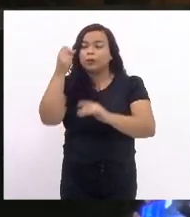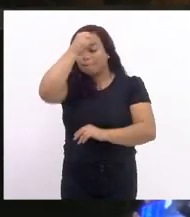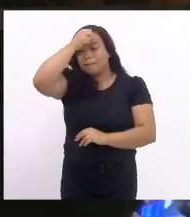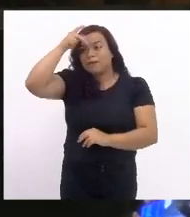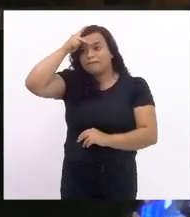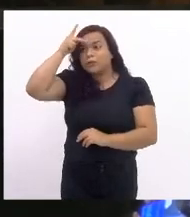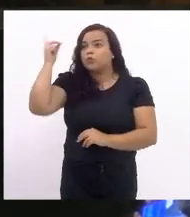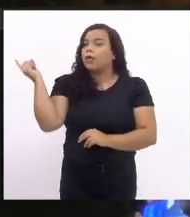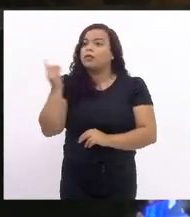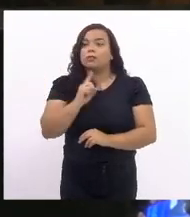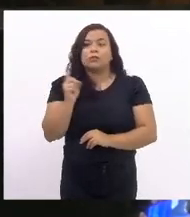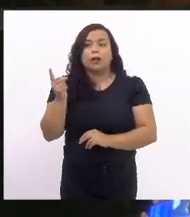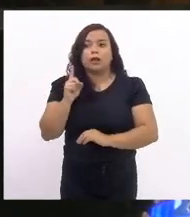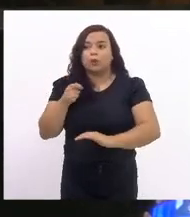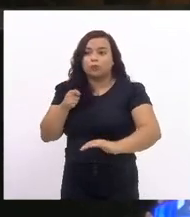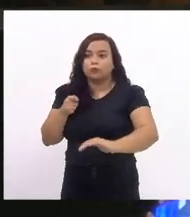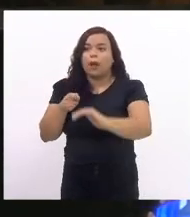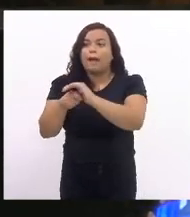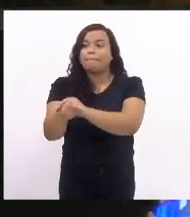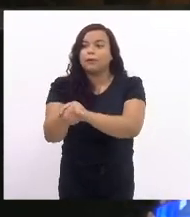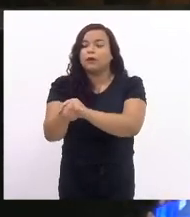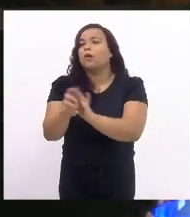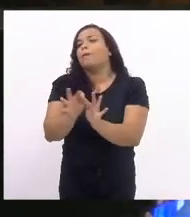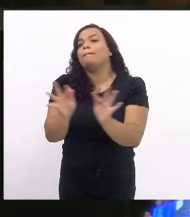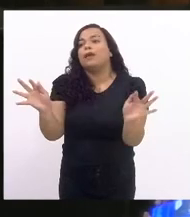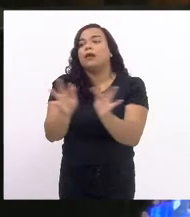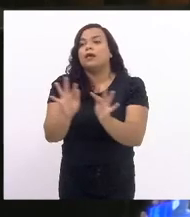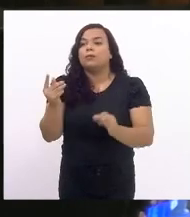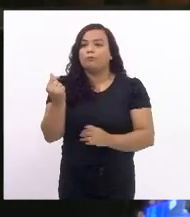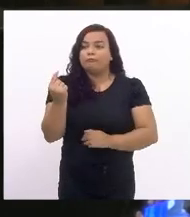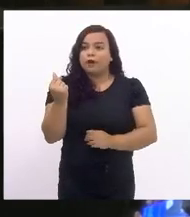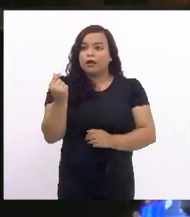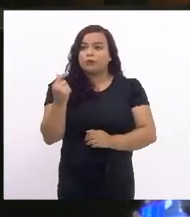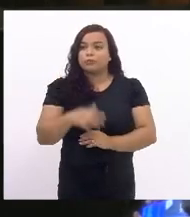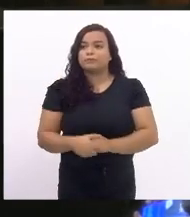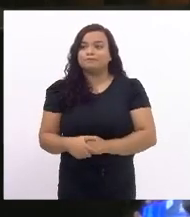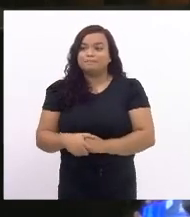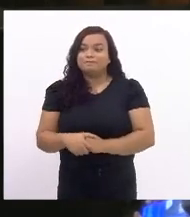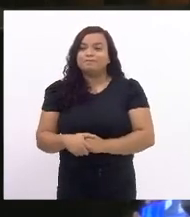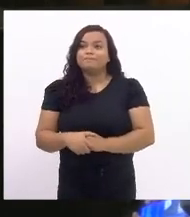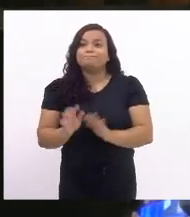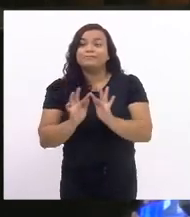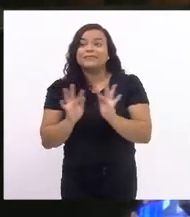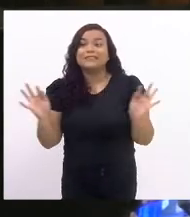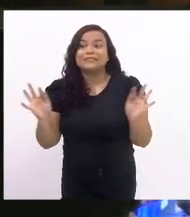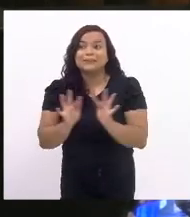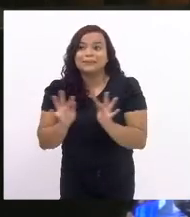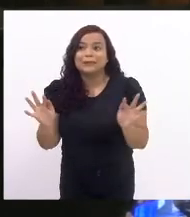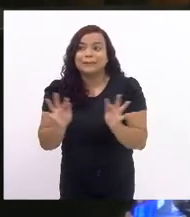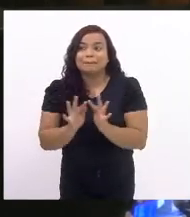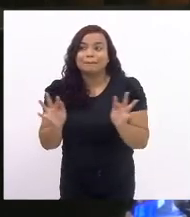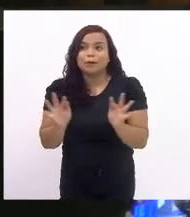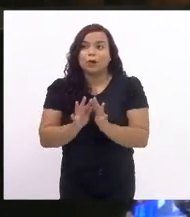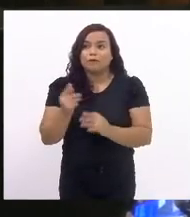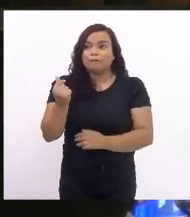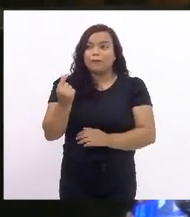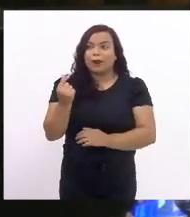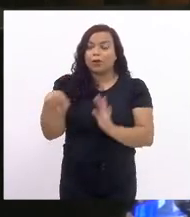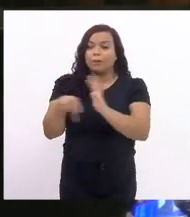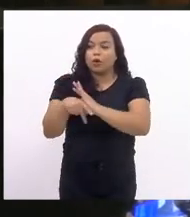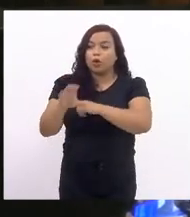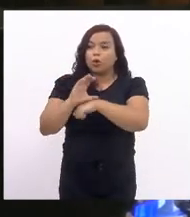aplicou o limite mínimo. Eu estou falando do limite mínimo constitucional